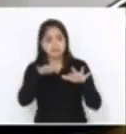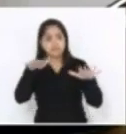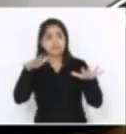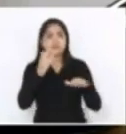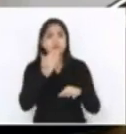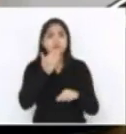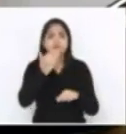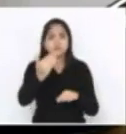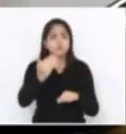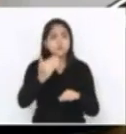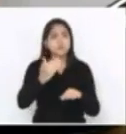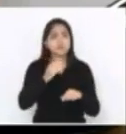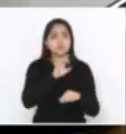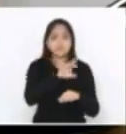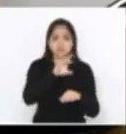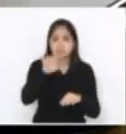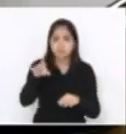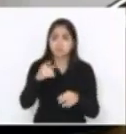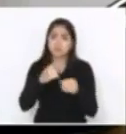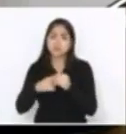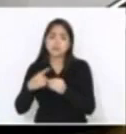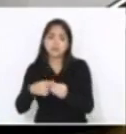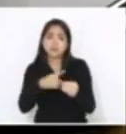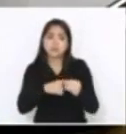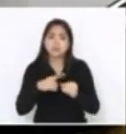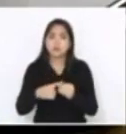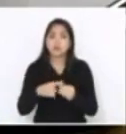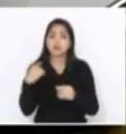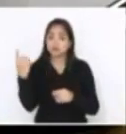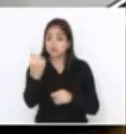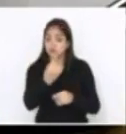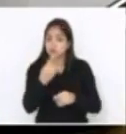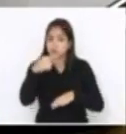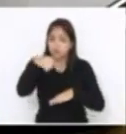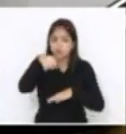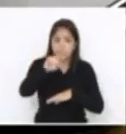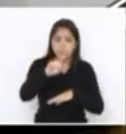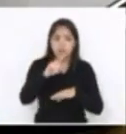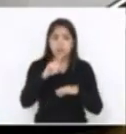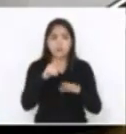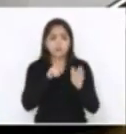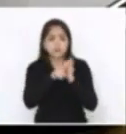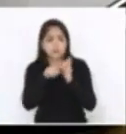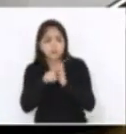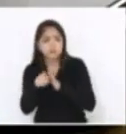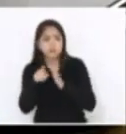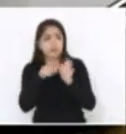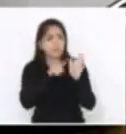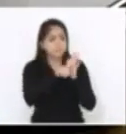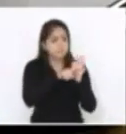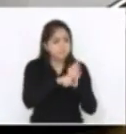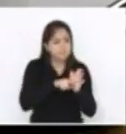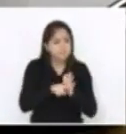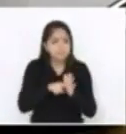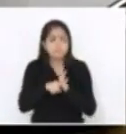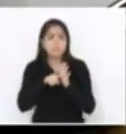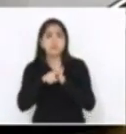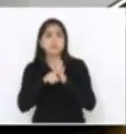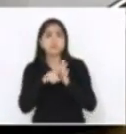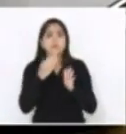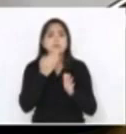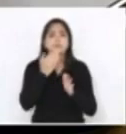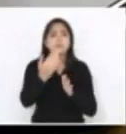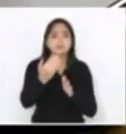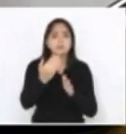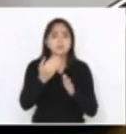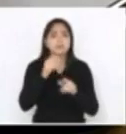municípios. Pois somos nós que estamos nas ruas. Somos nós que, ano que vem, temos eleições e temos que prestar conta